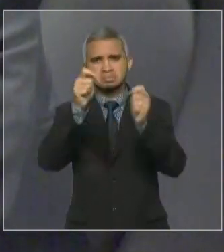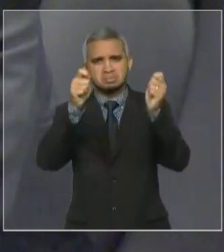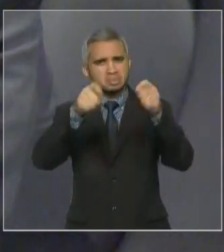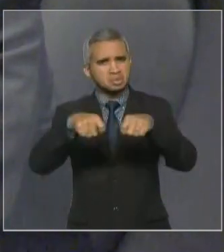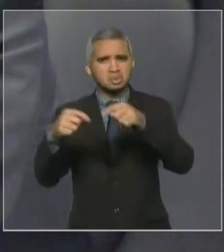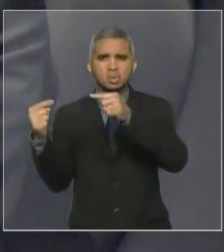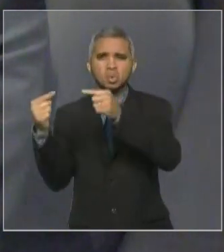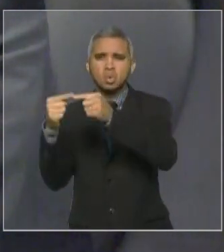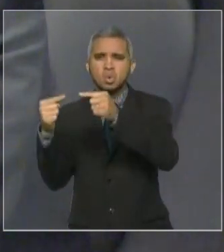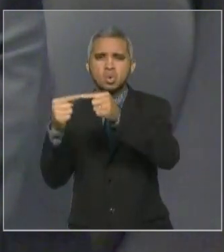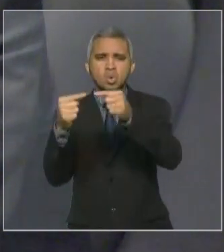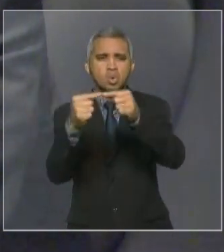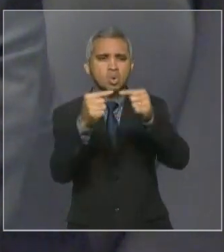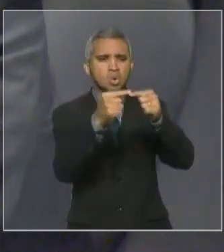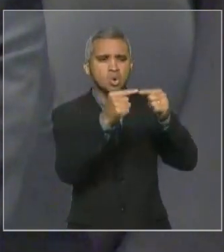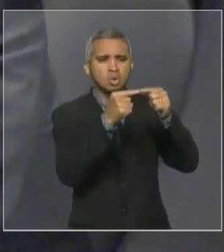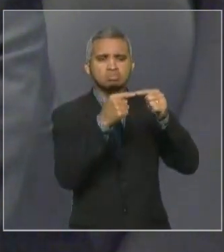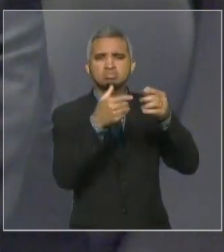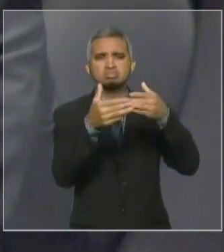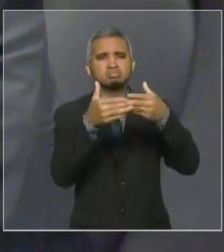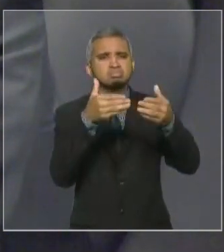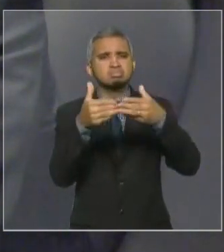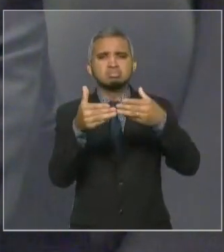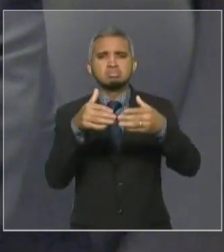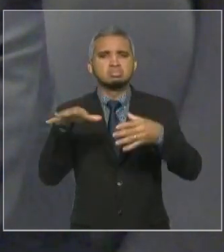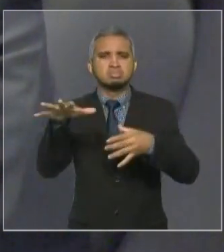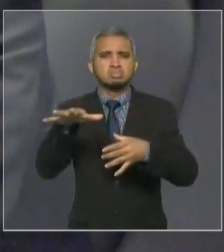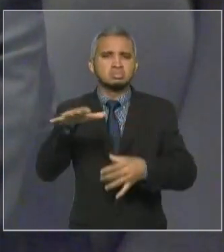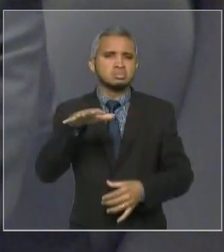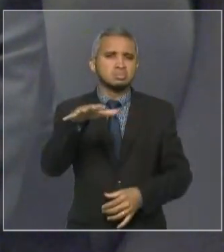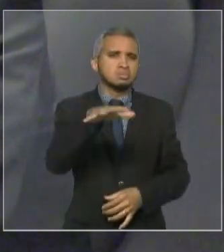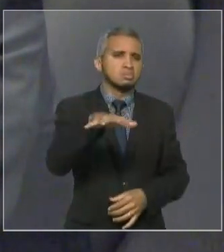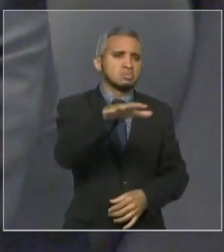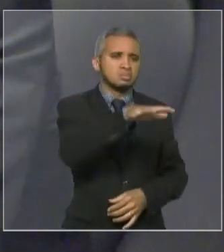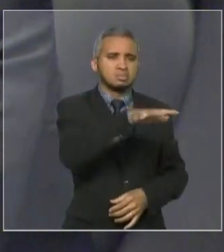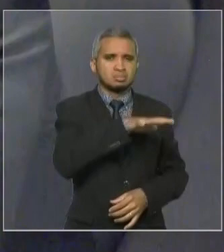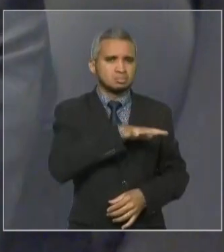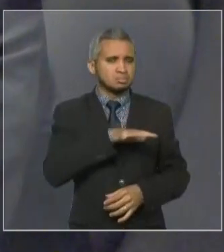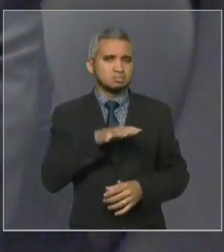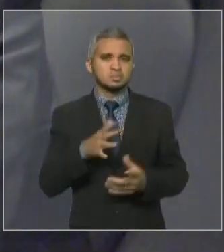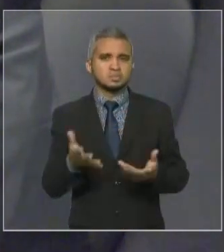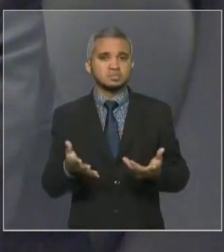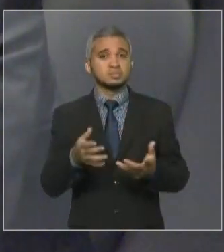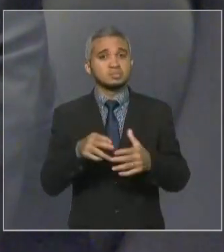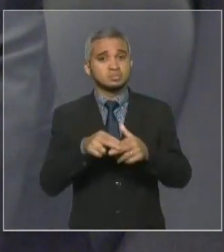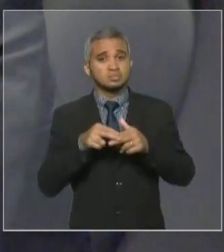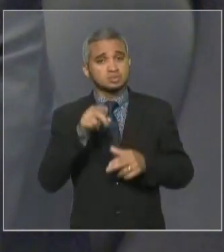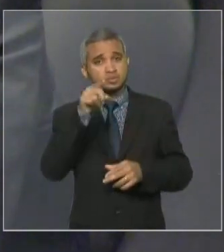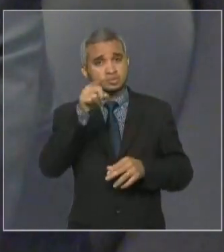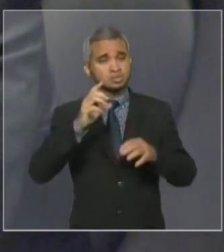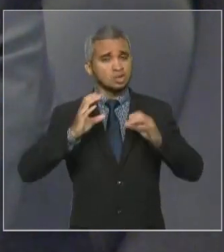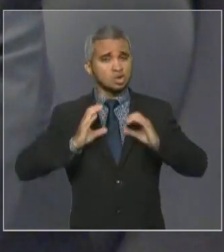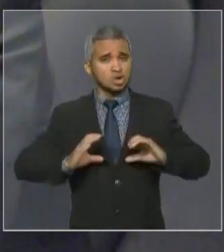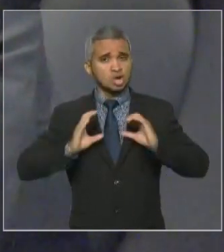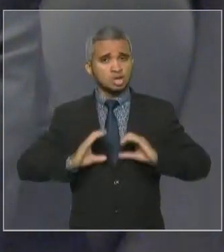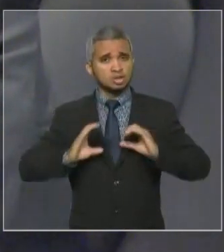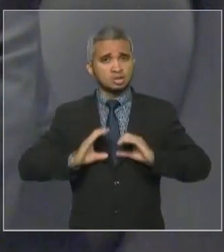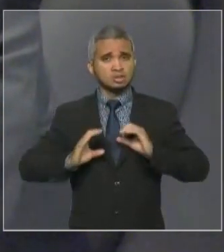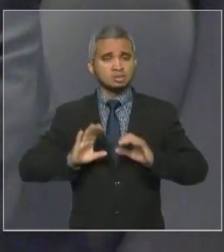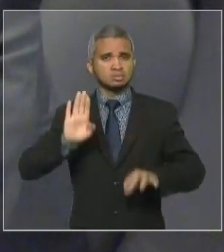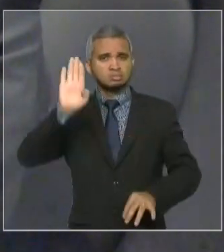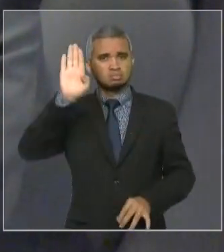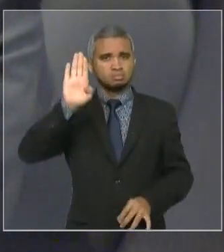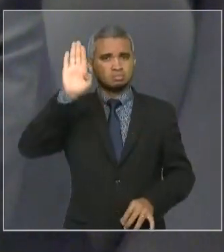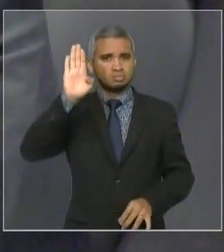como, mais uma vez, coordenando a campanha do governador Flavidino, a campanha vitoriosa da reeleição do